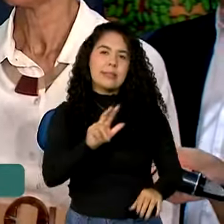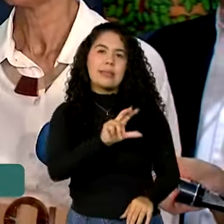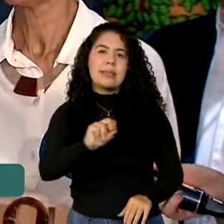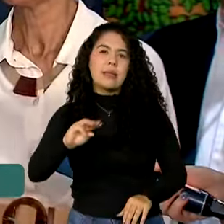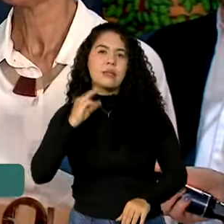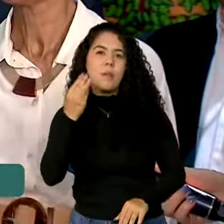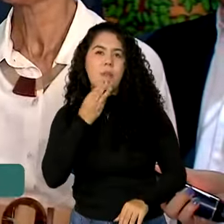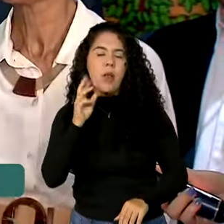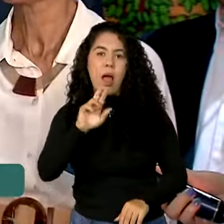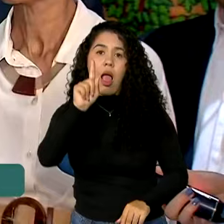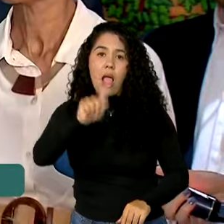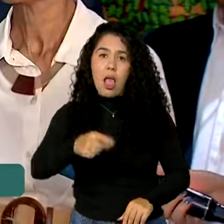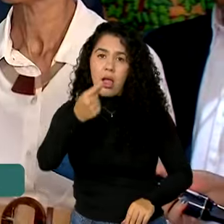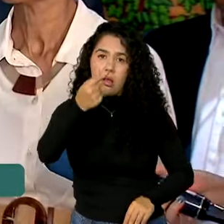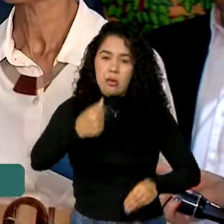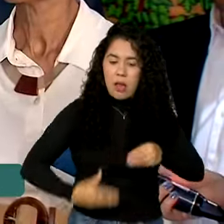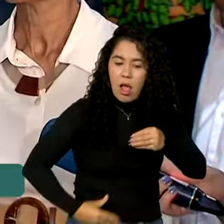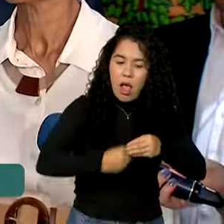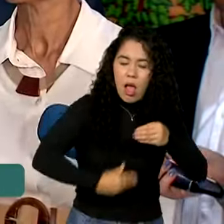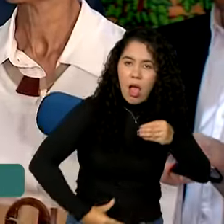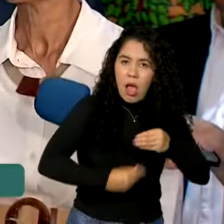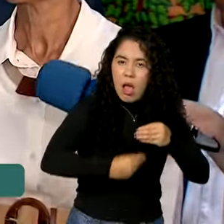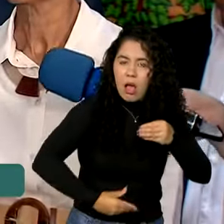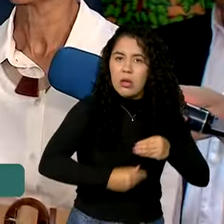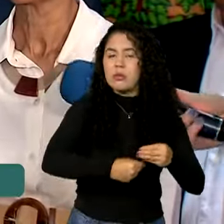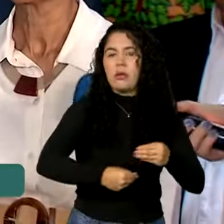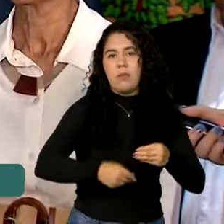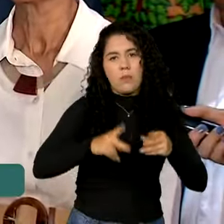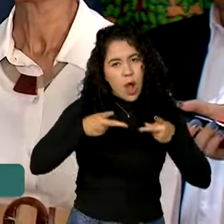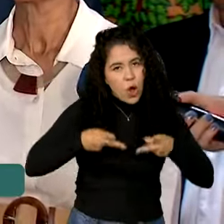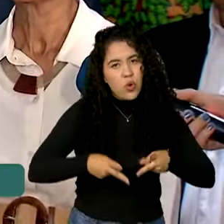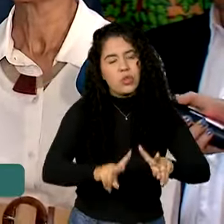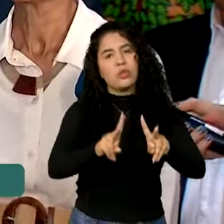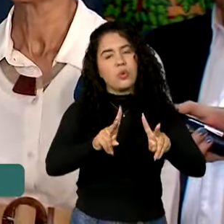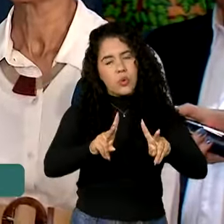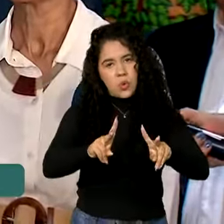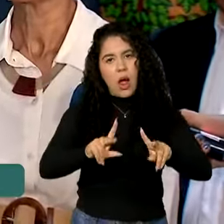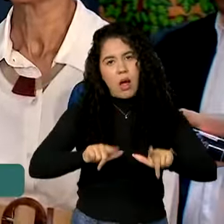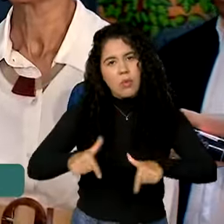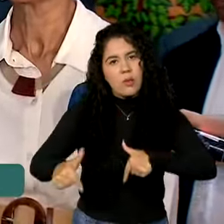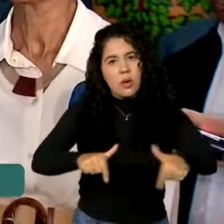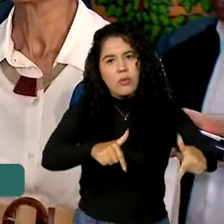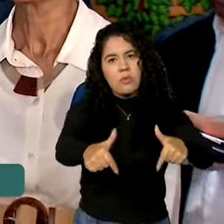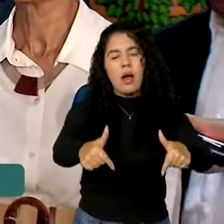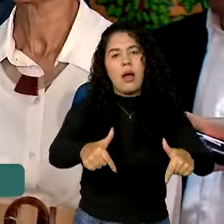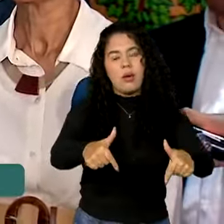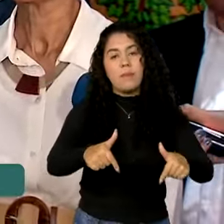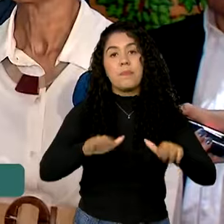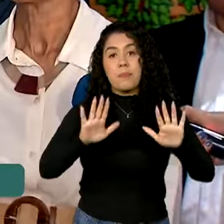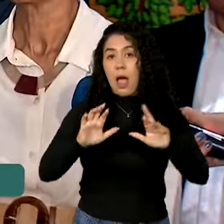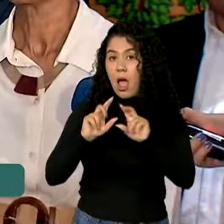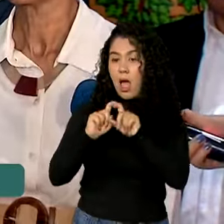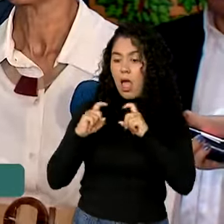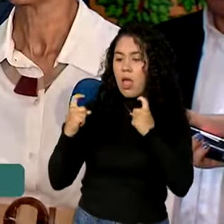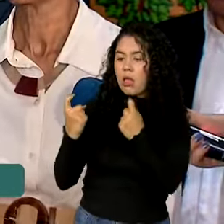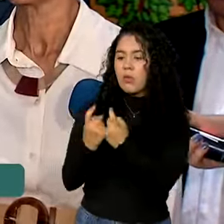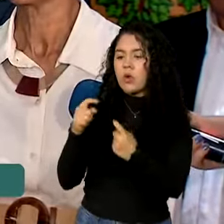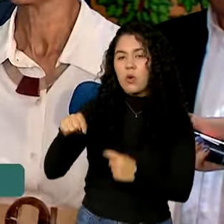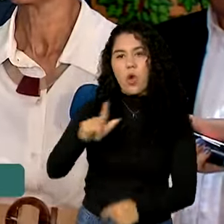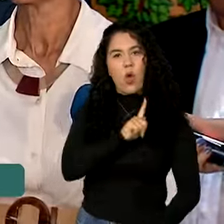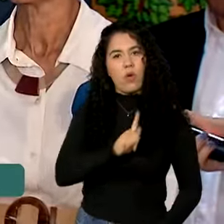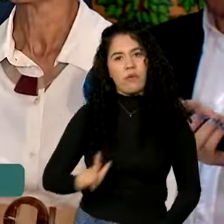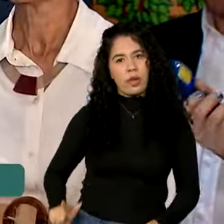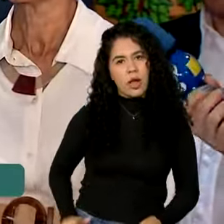extra orçamentário para fazer frente à continuidade das despesas que estão ocorrendo. Na reunião, os governadores